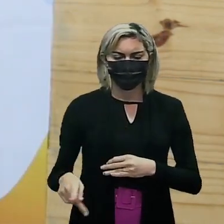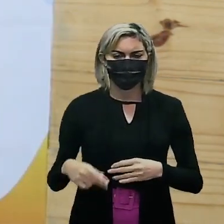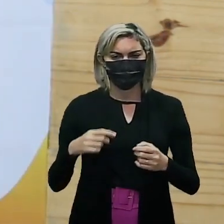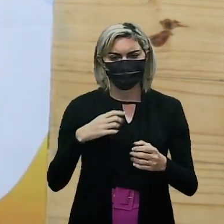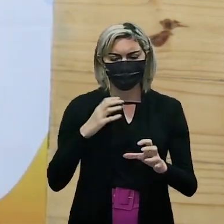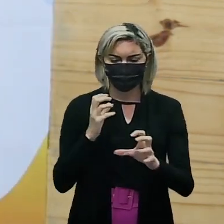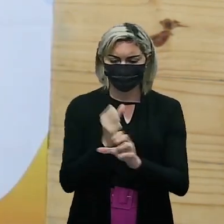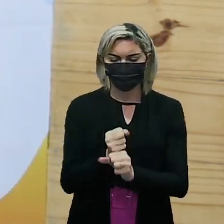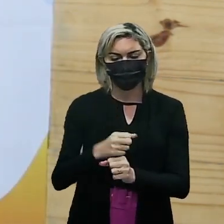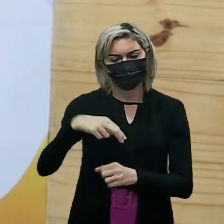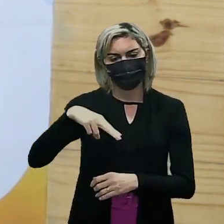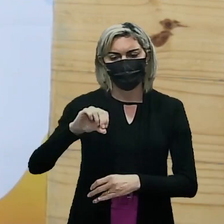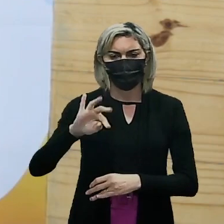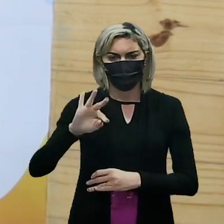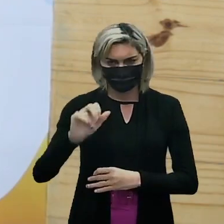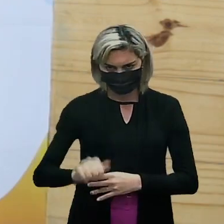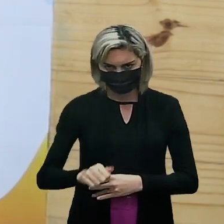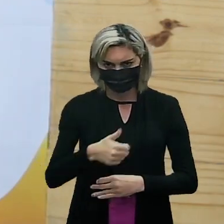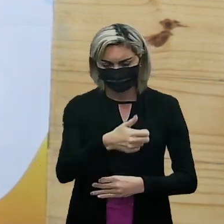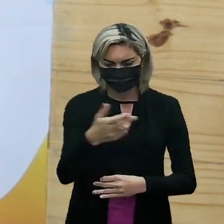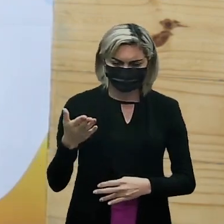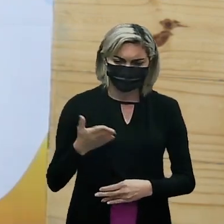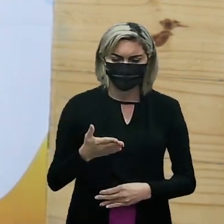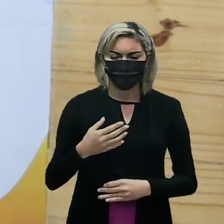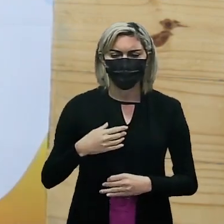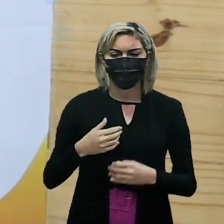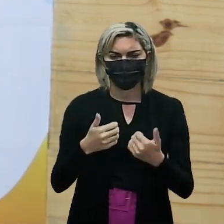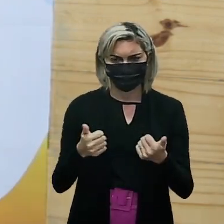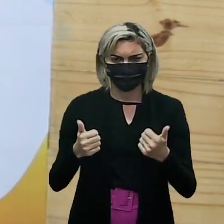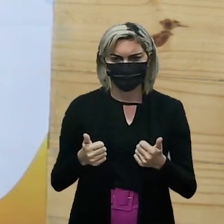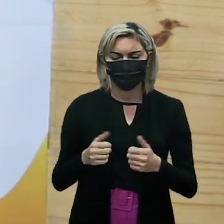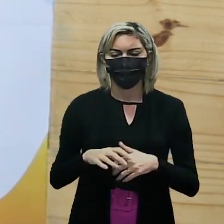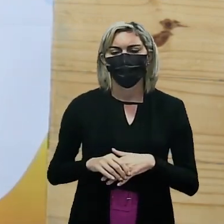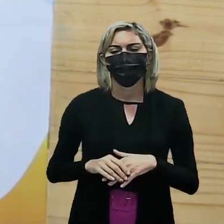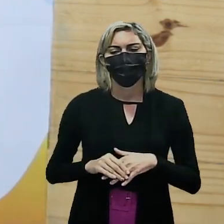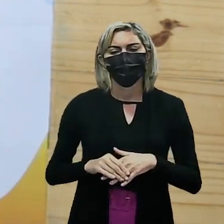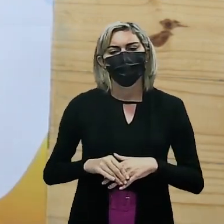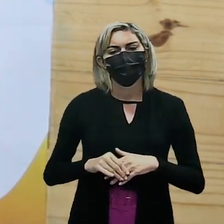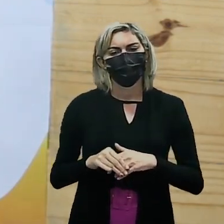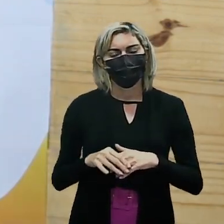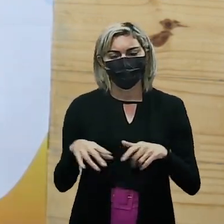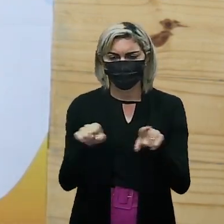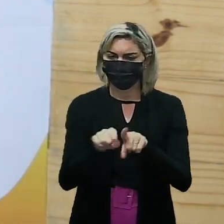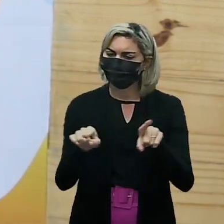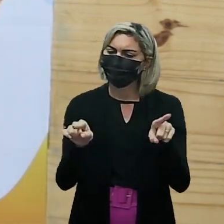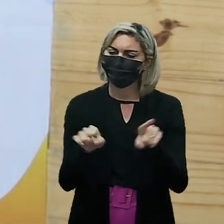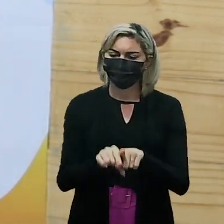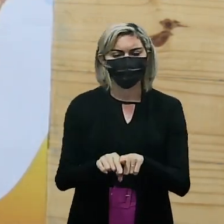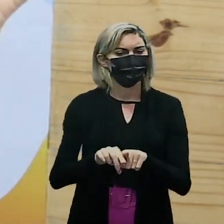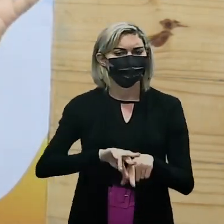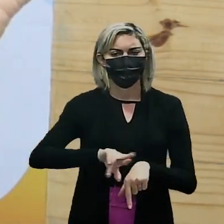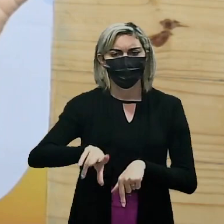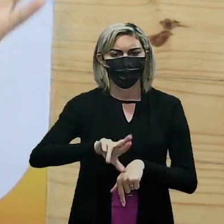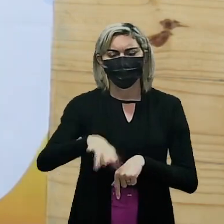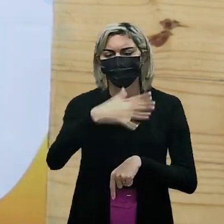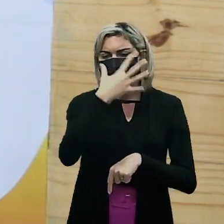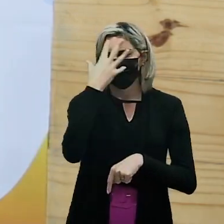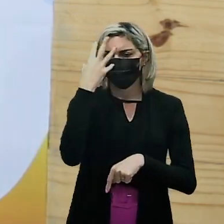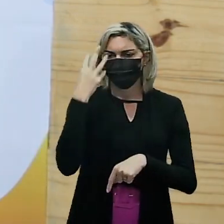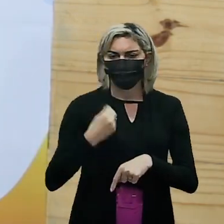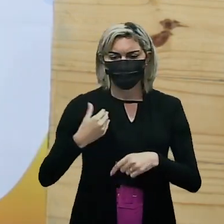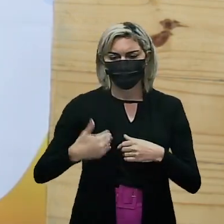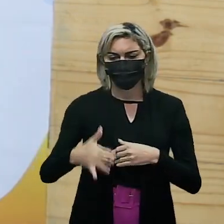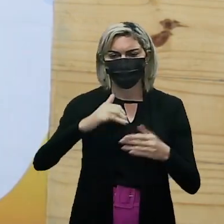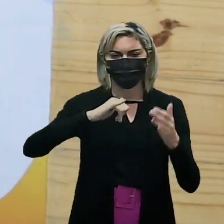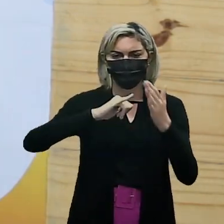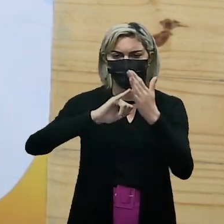ponto na tua nota Beleza, pessoal? Show de bola! E também, pra não esquecer Vai se